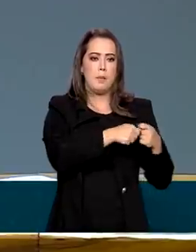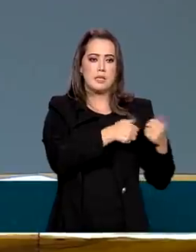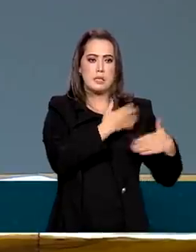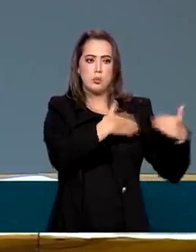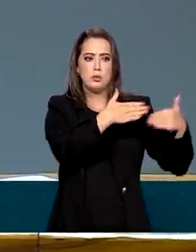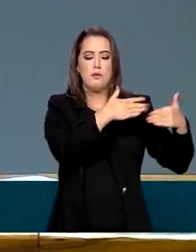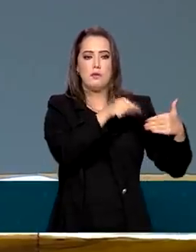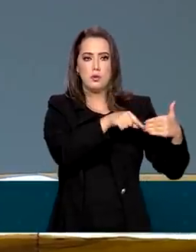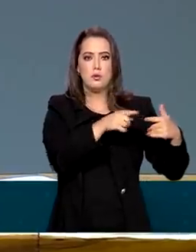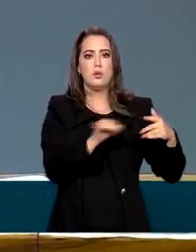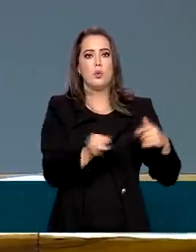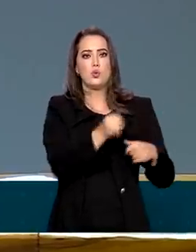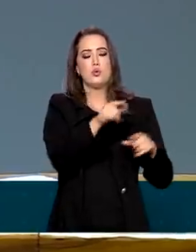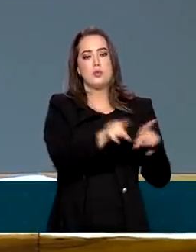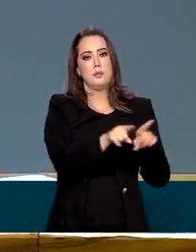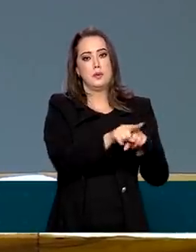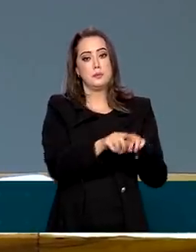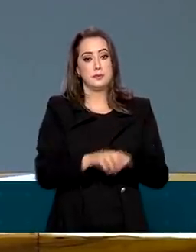pouquinho mais com o juro também.